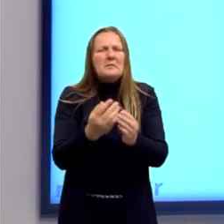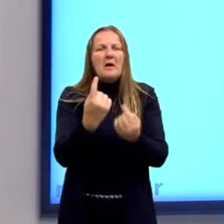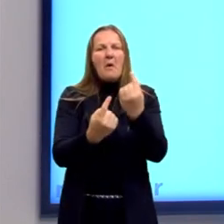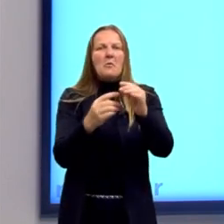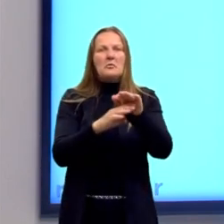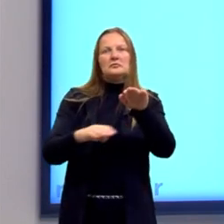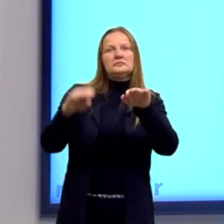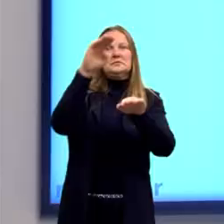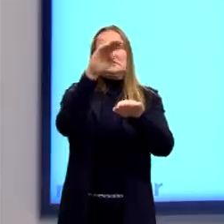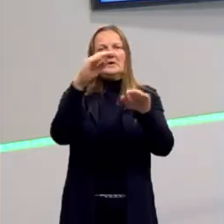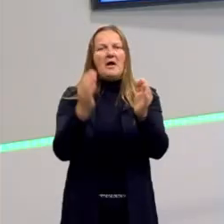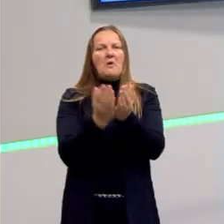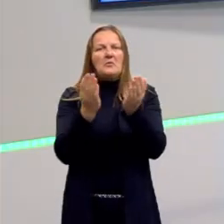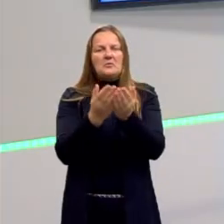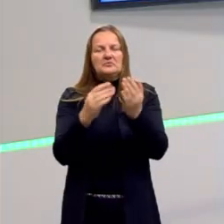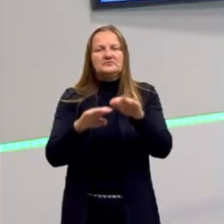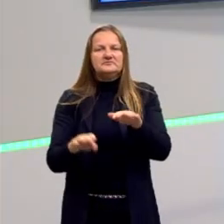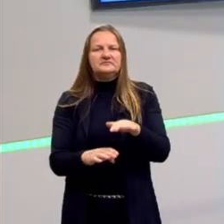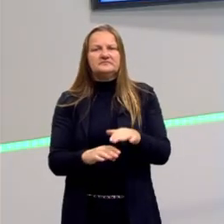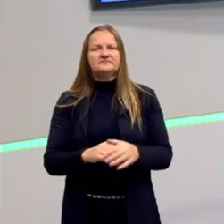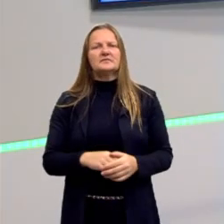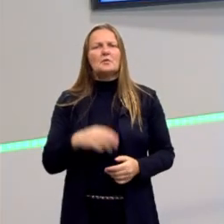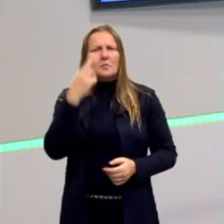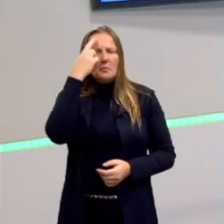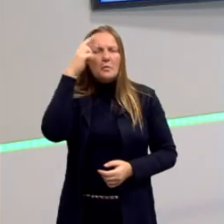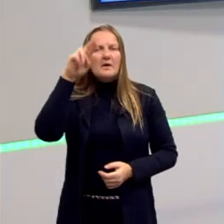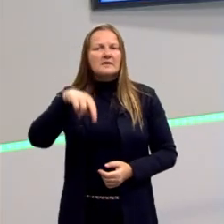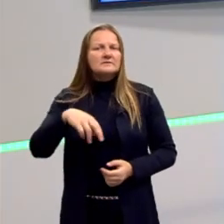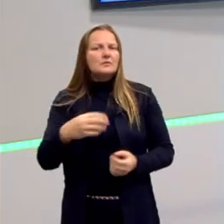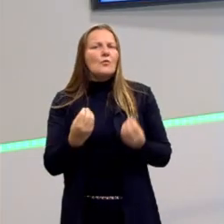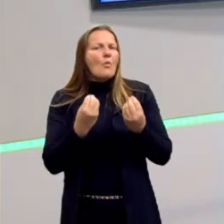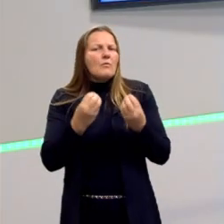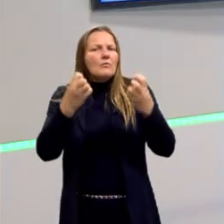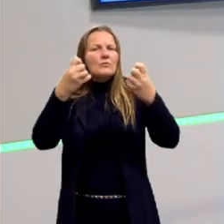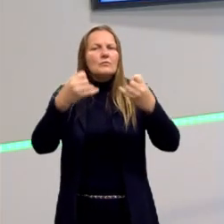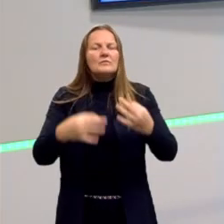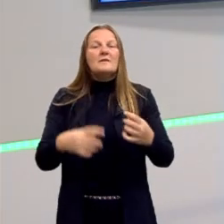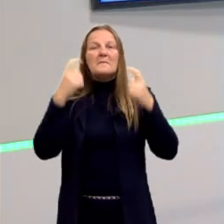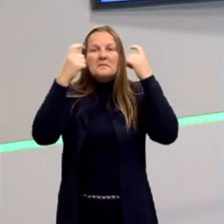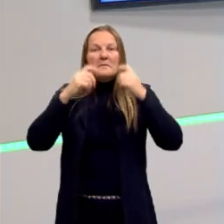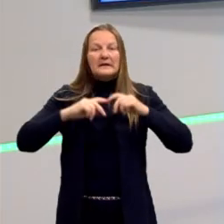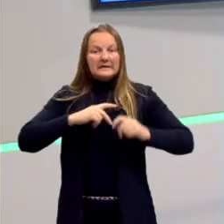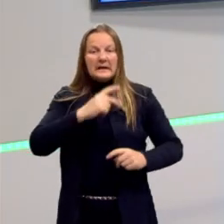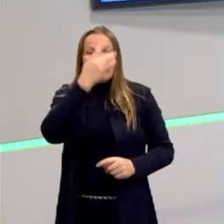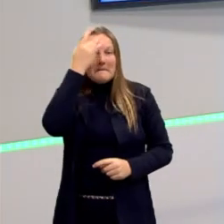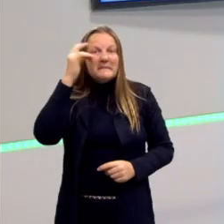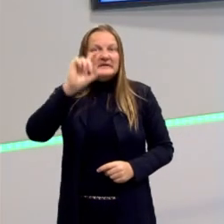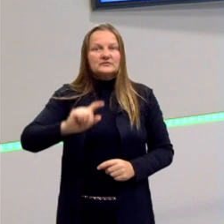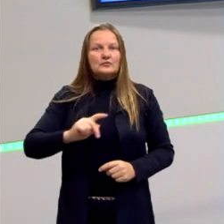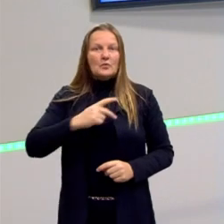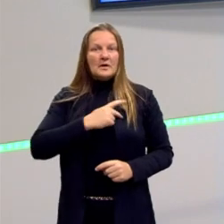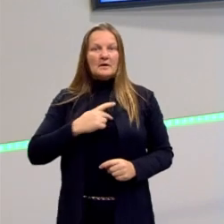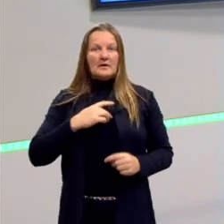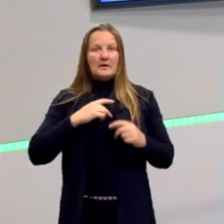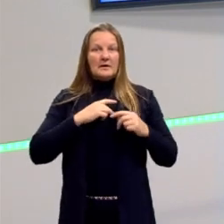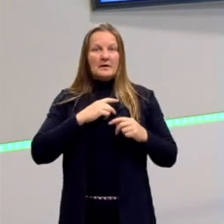ver mais adiante a questão da razão instrumental, que não se preocupa com o ser humano, mas a razão